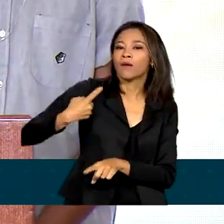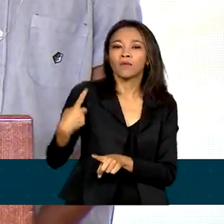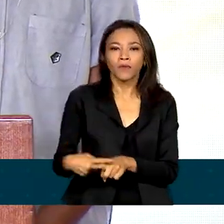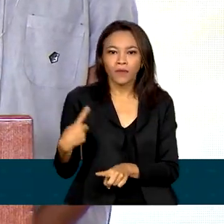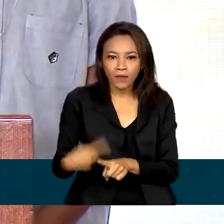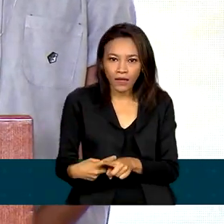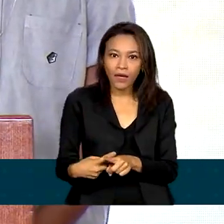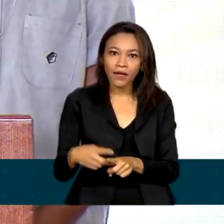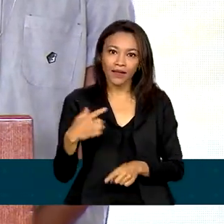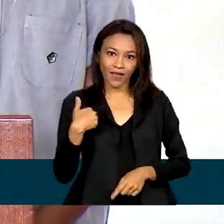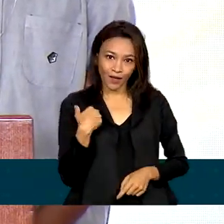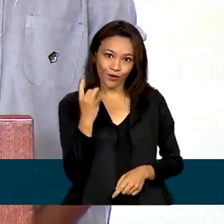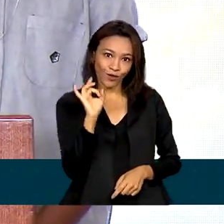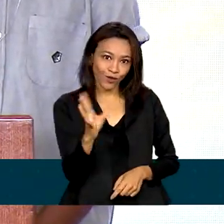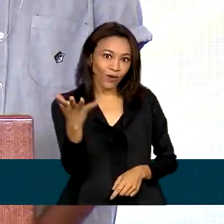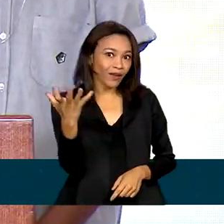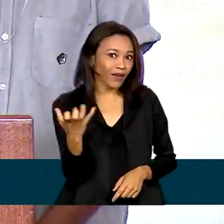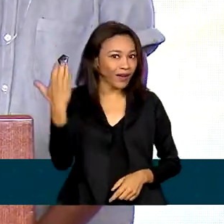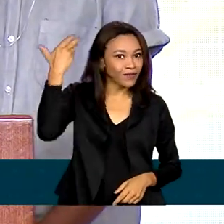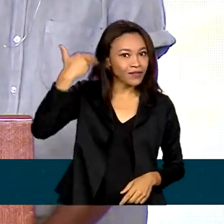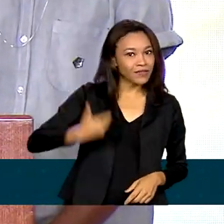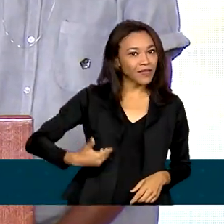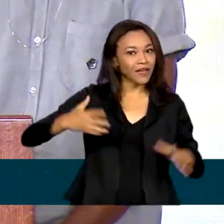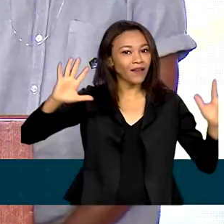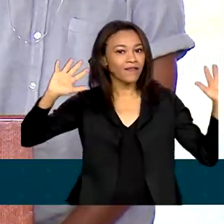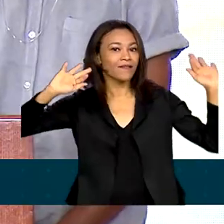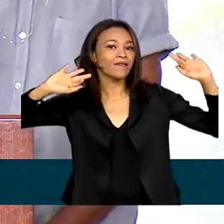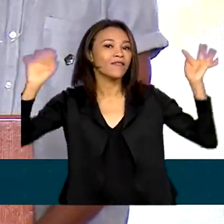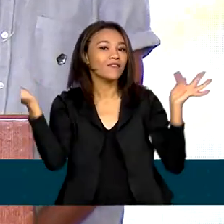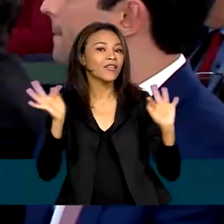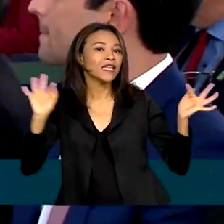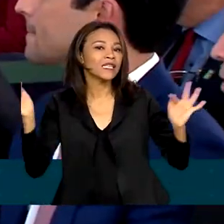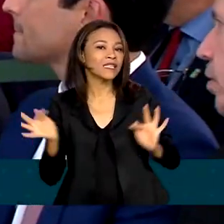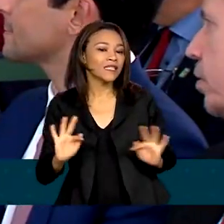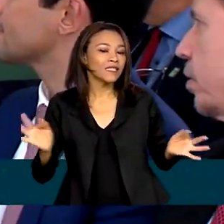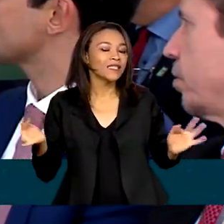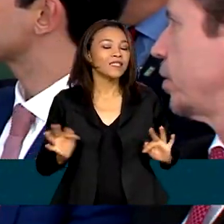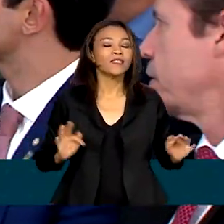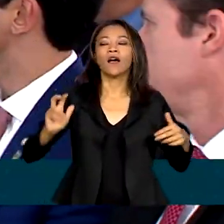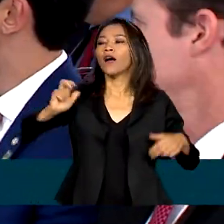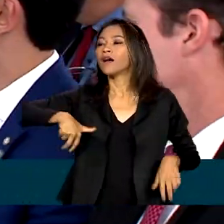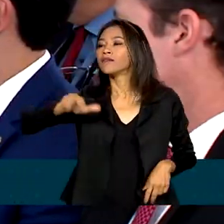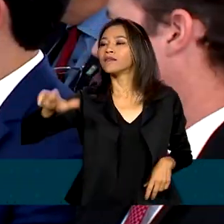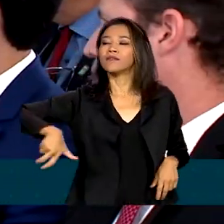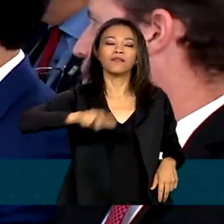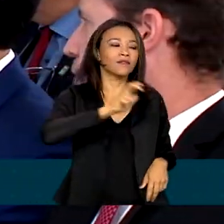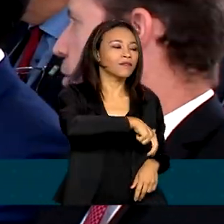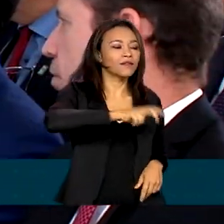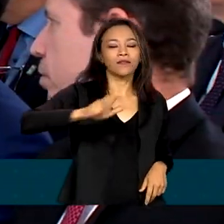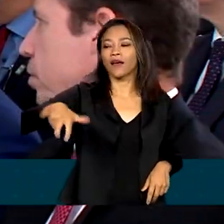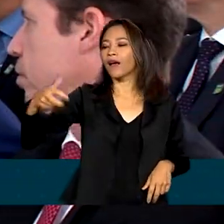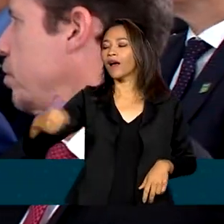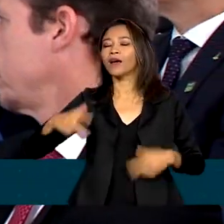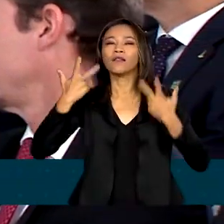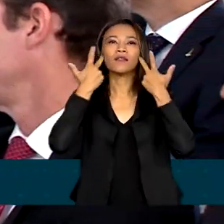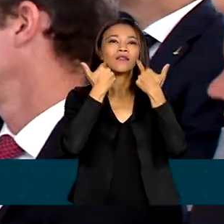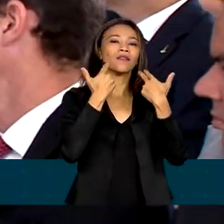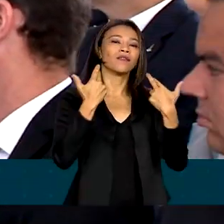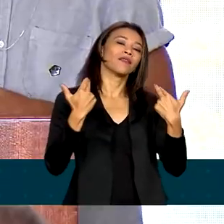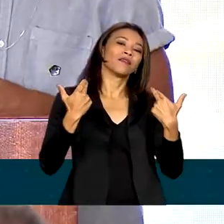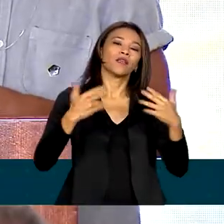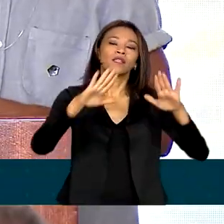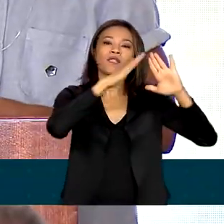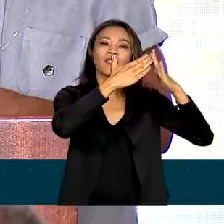eu só quero é ser feliz, andar tranquilamente na favela onde eu nasci.